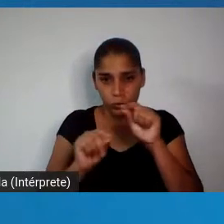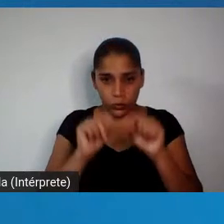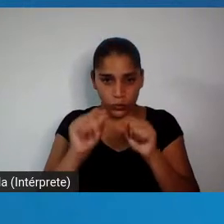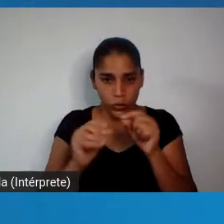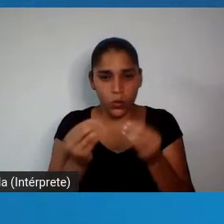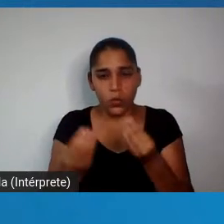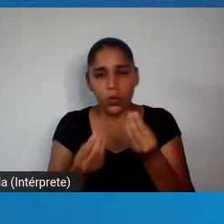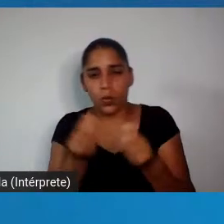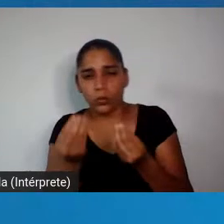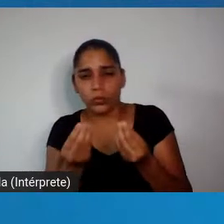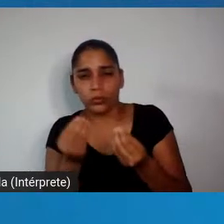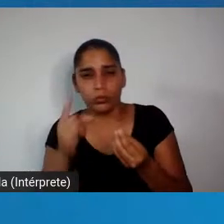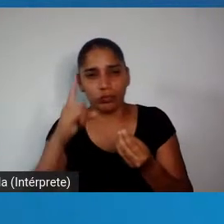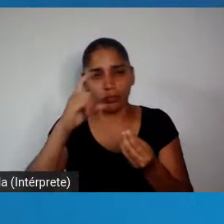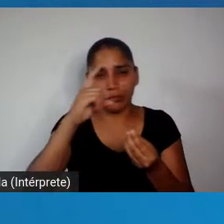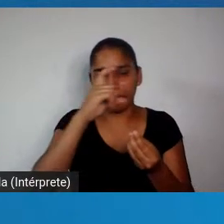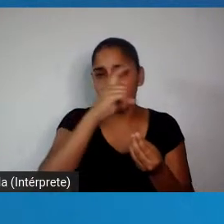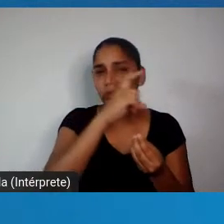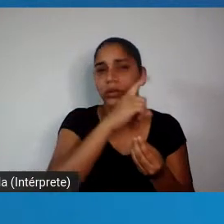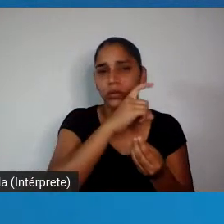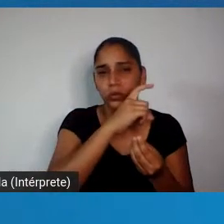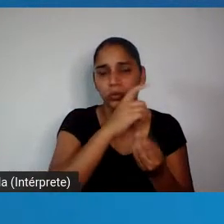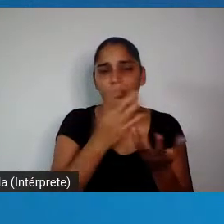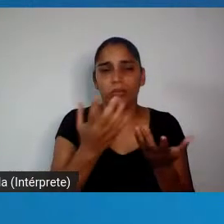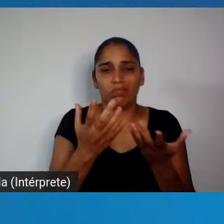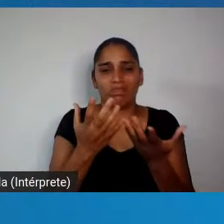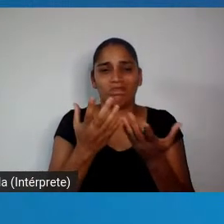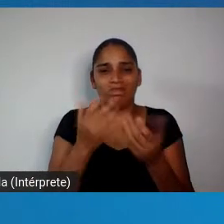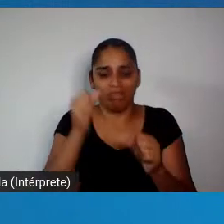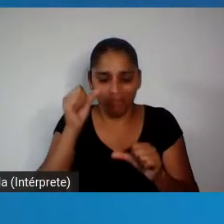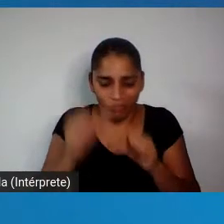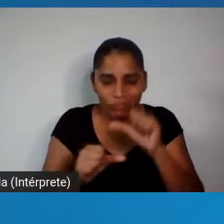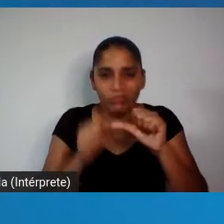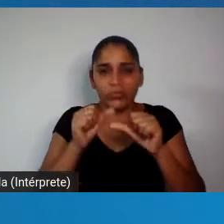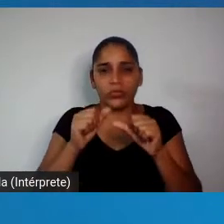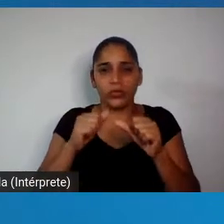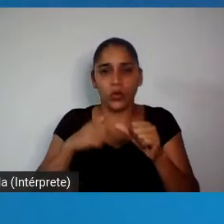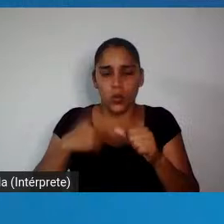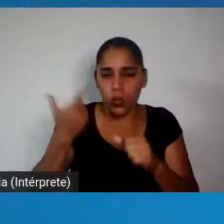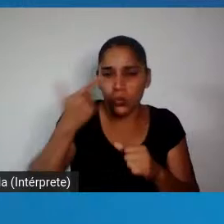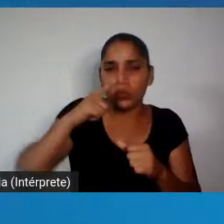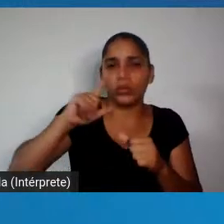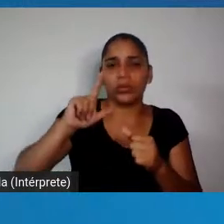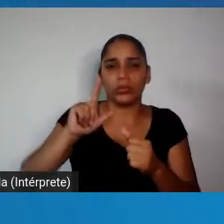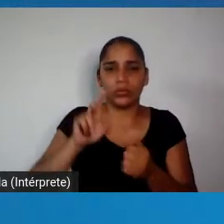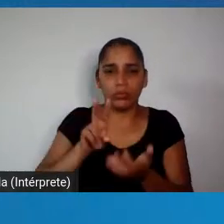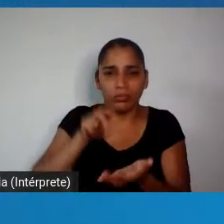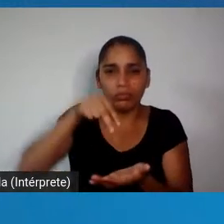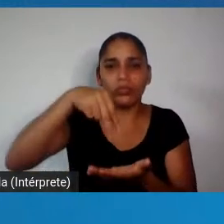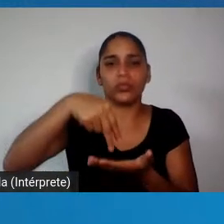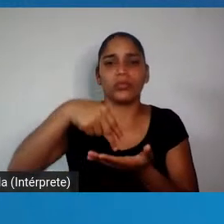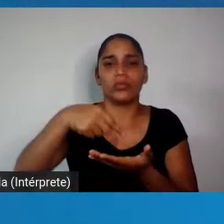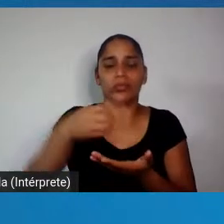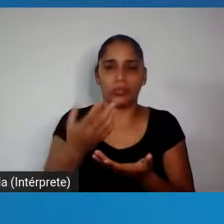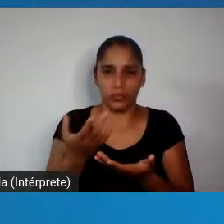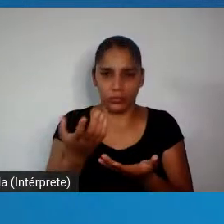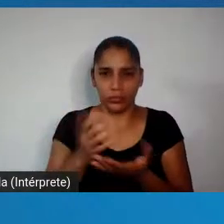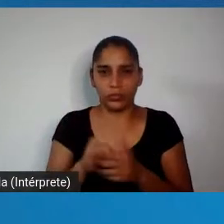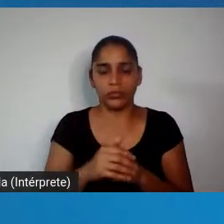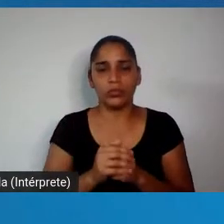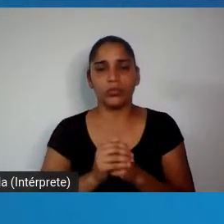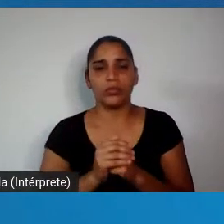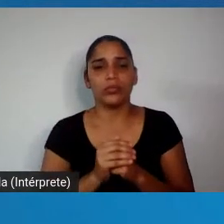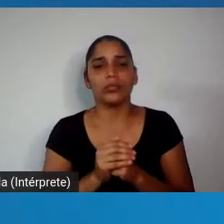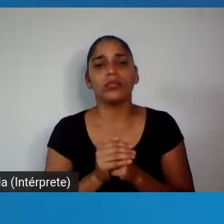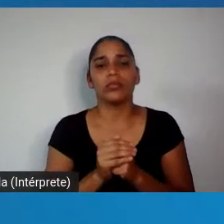Difícil, porque sem uma reinvenção, uma retomada, na verdade, a cidadania tem que recuperar o Estado. O Estado